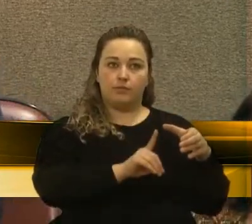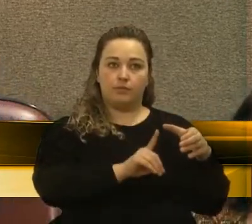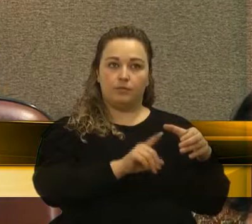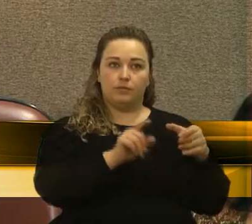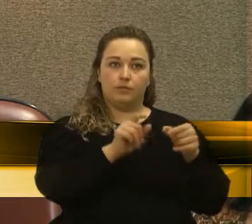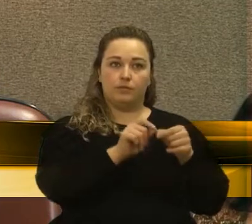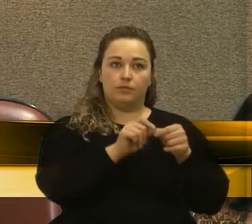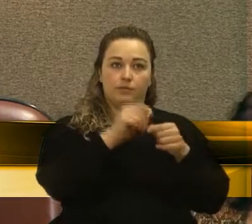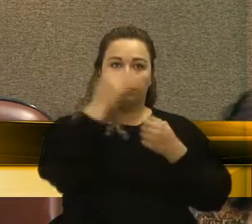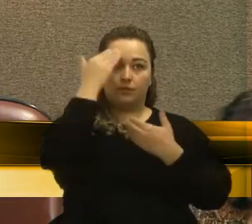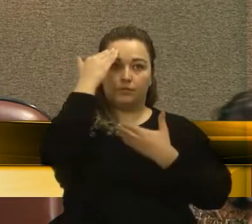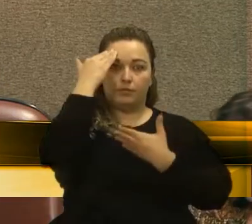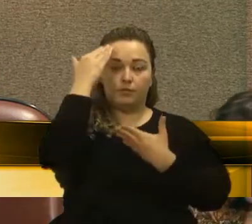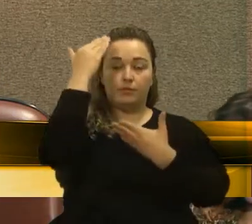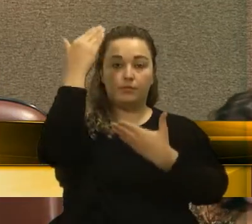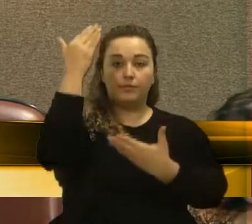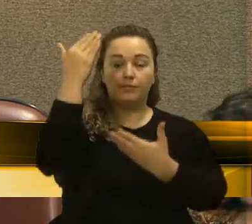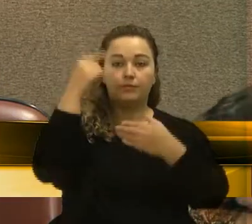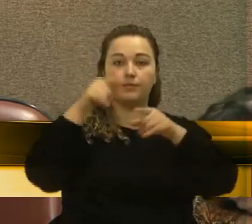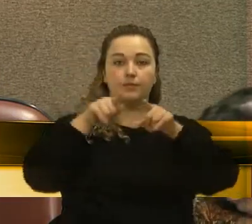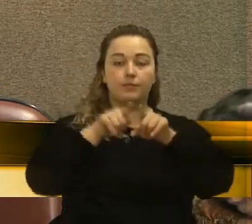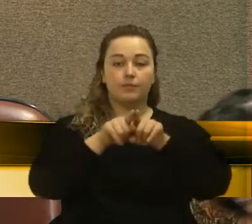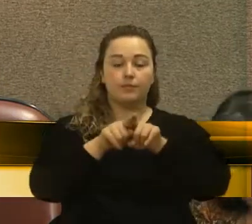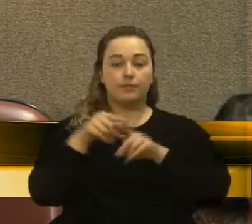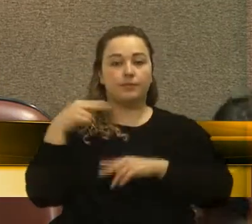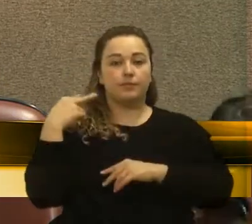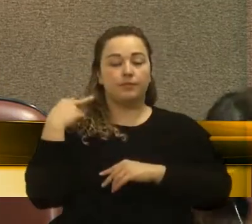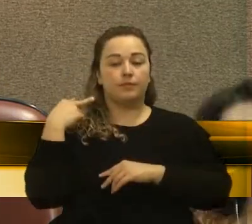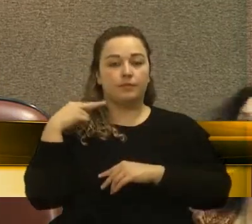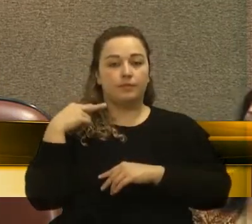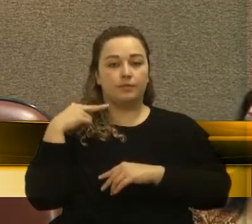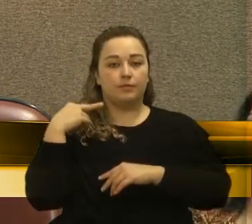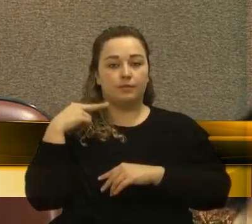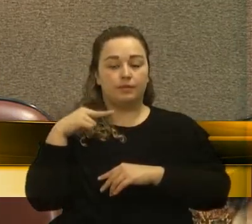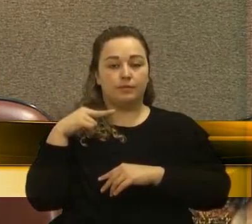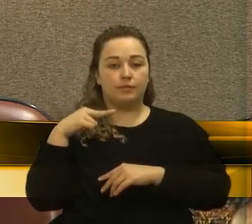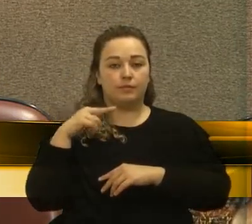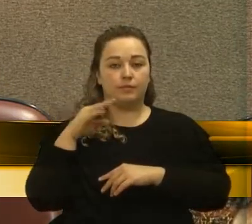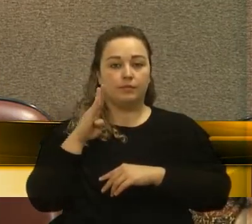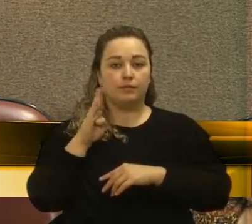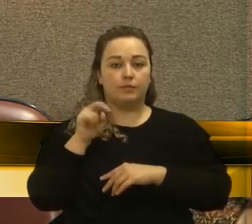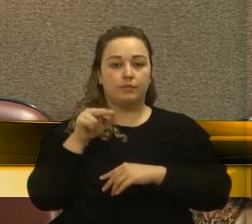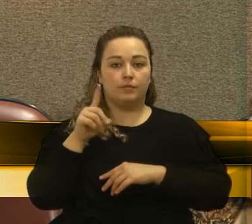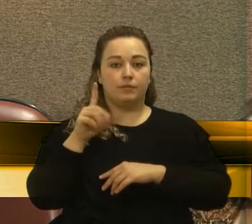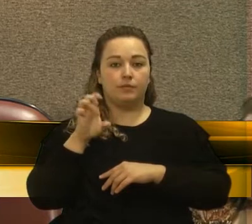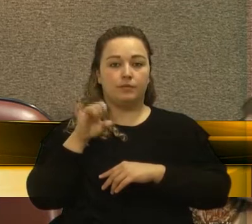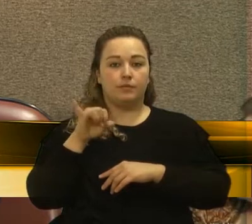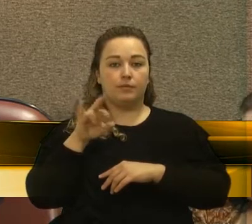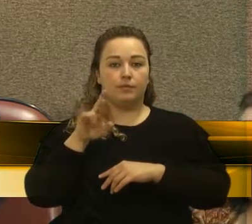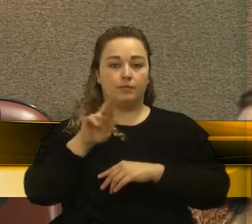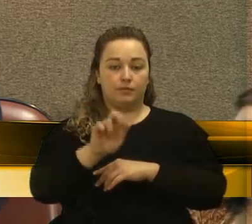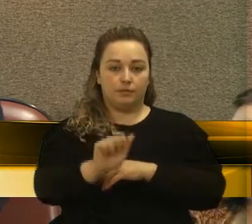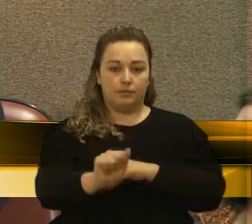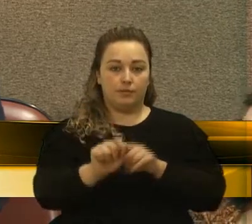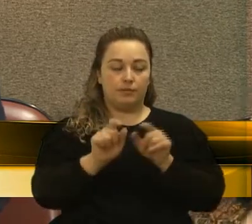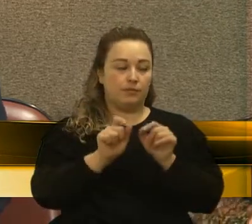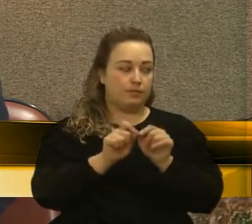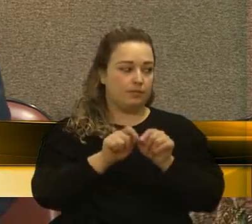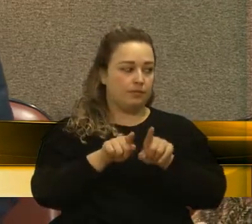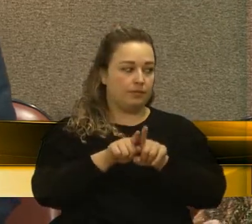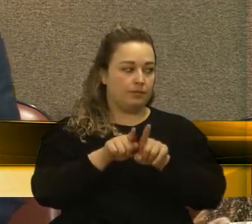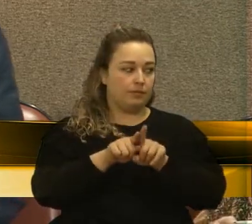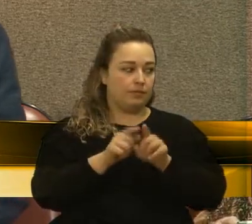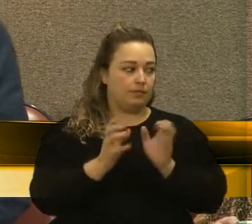comunidade Down e o vereador Bandeira prontamente se colocou à disposição. E eu quero agradecer aqui publicamente a